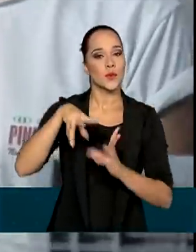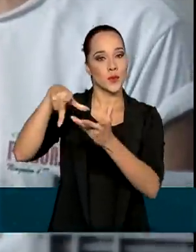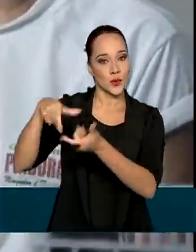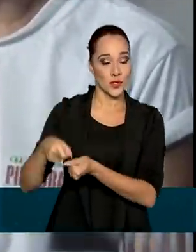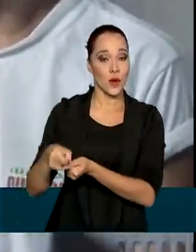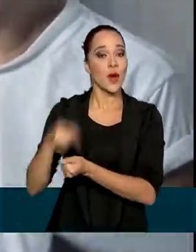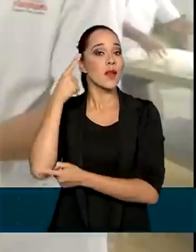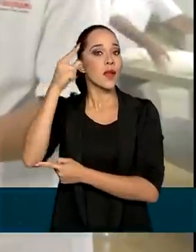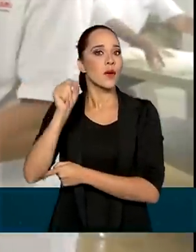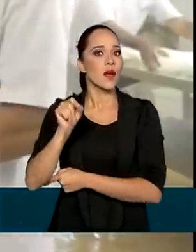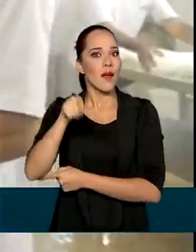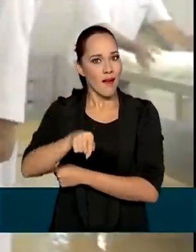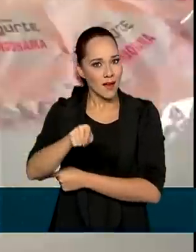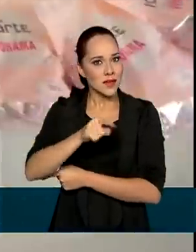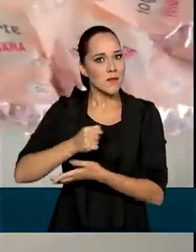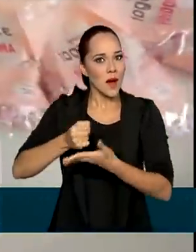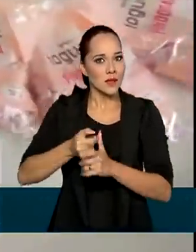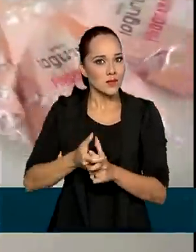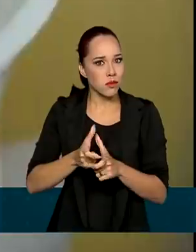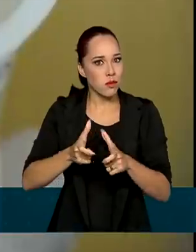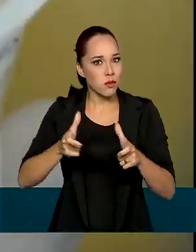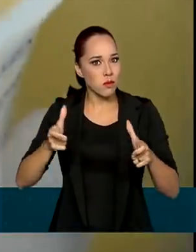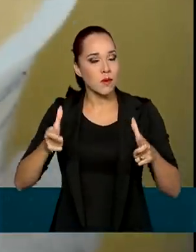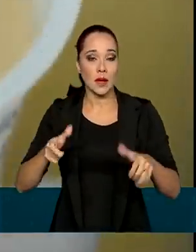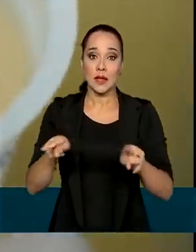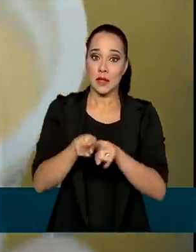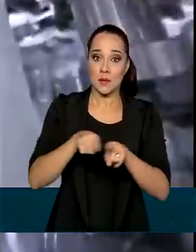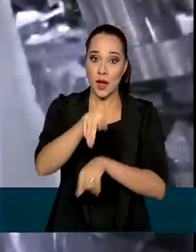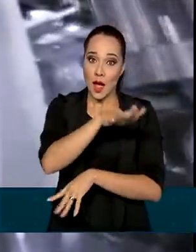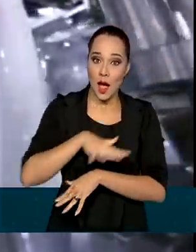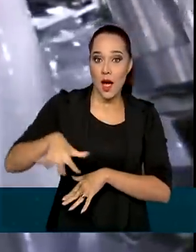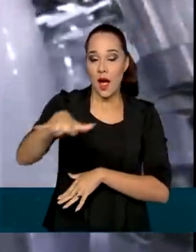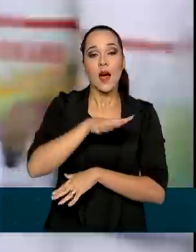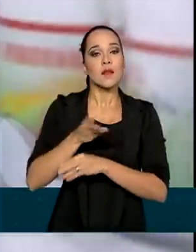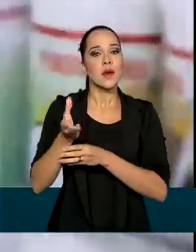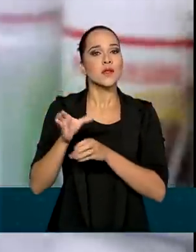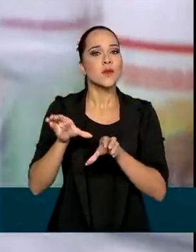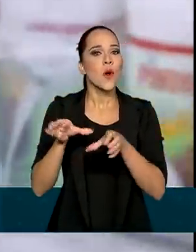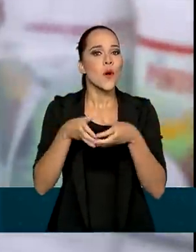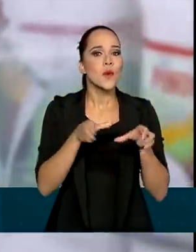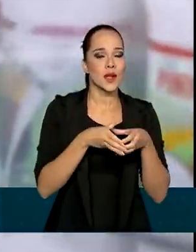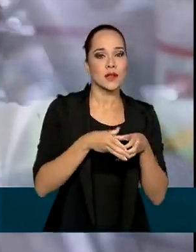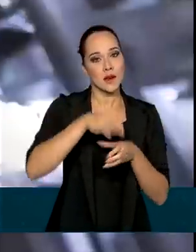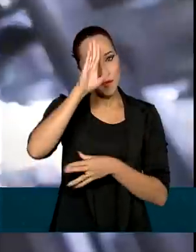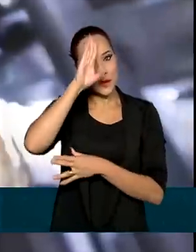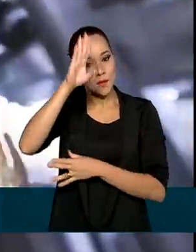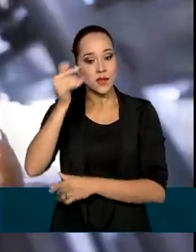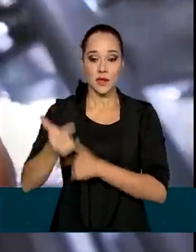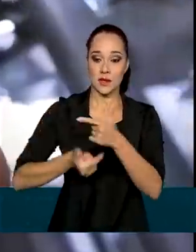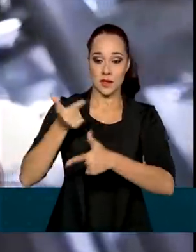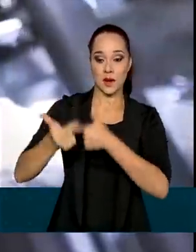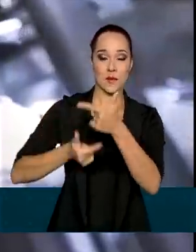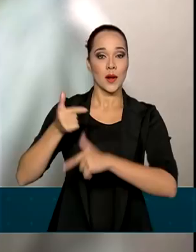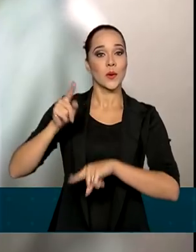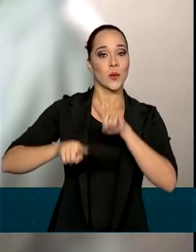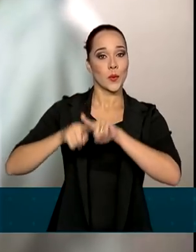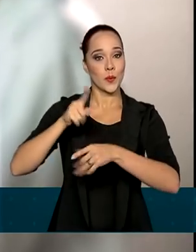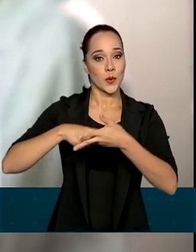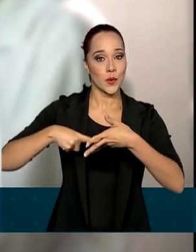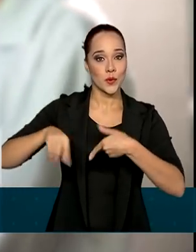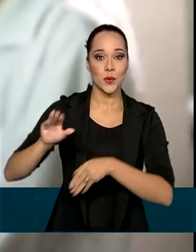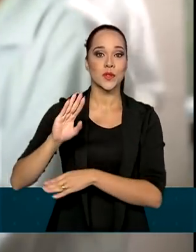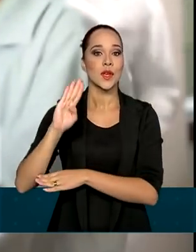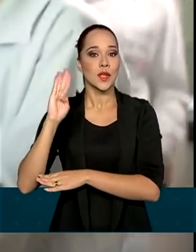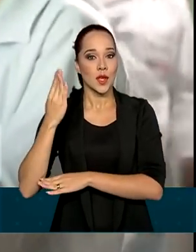A ideia é ampliar essa base e consolidar o espaço para as cooperativas, especialmente as que trabalhem com produtos da